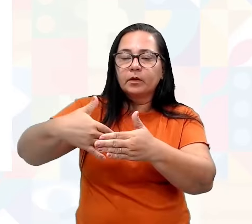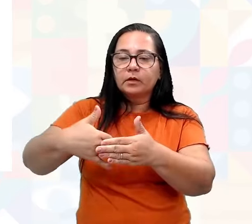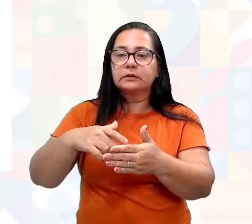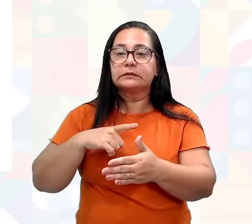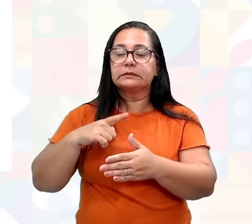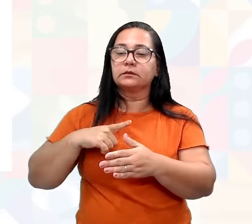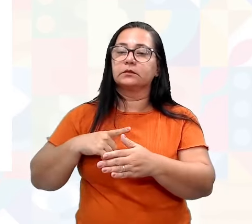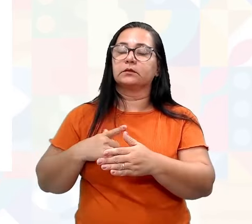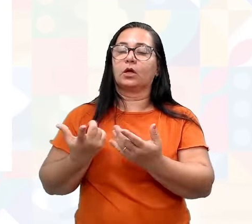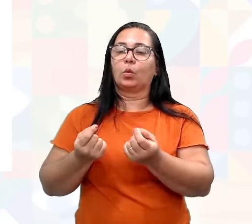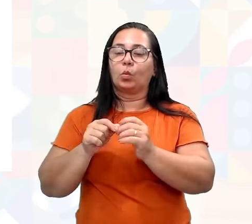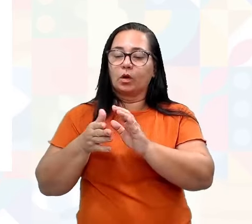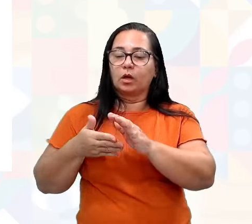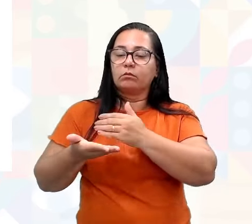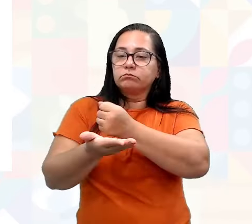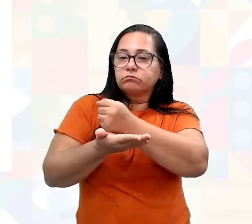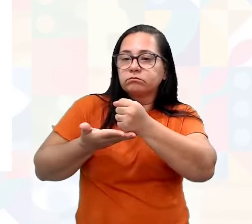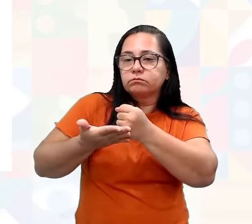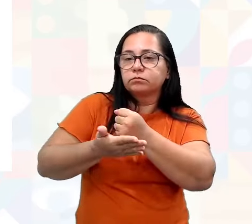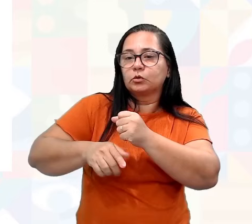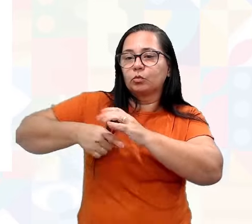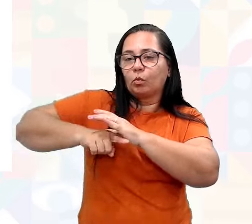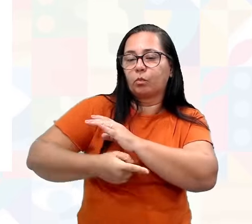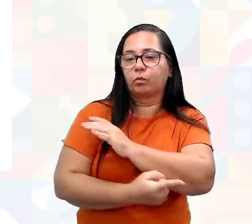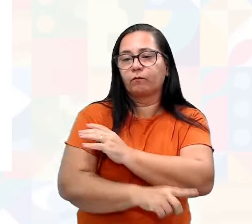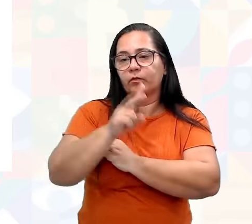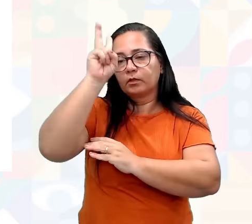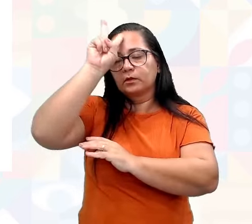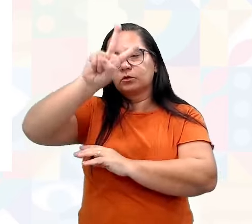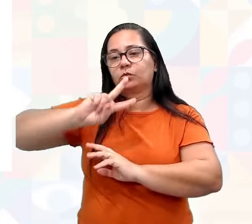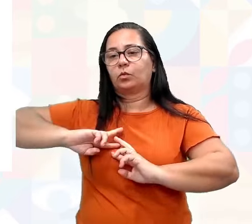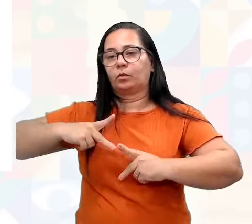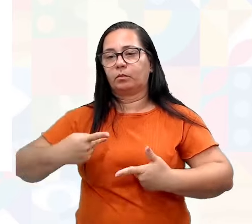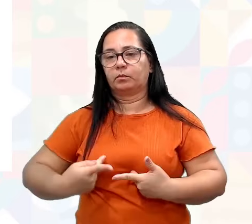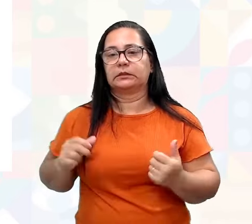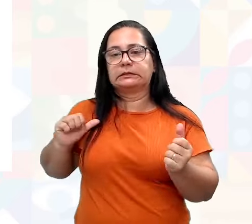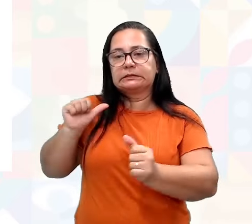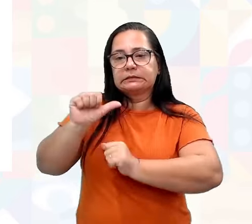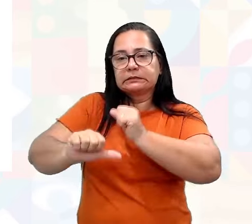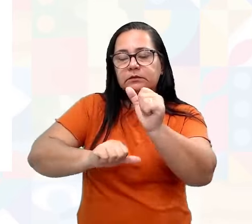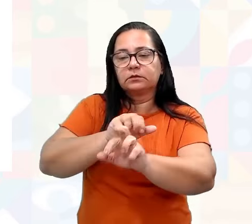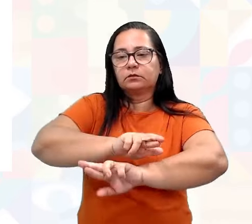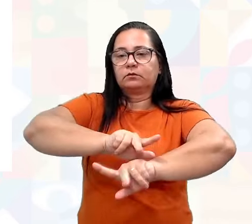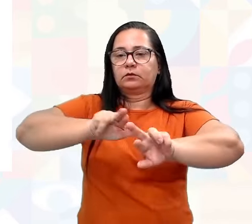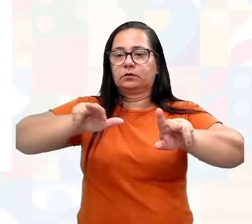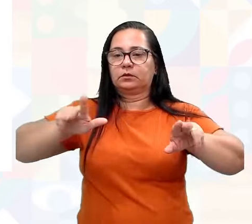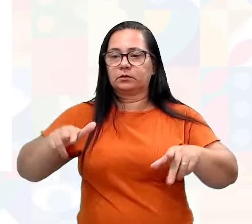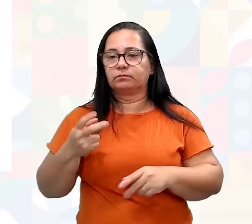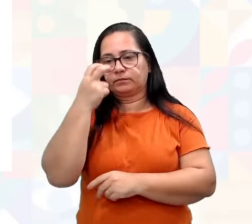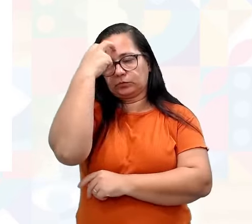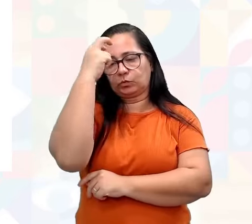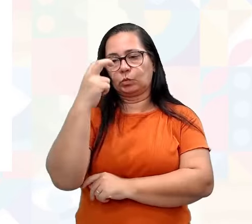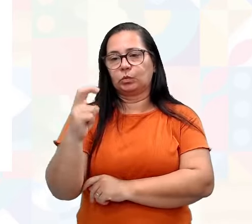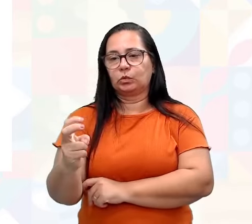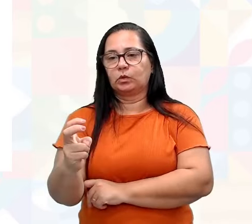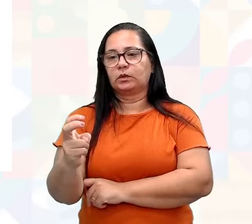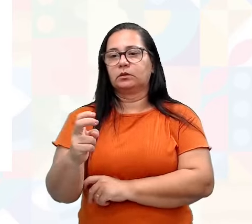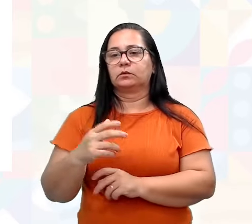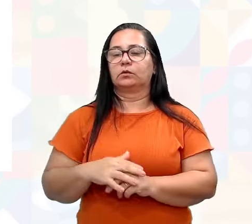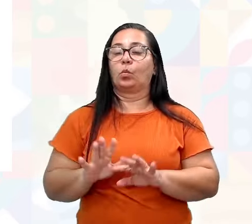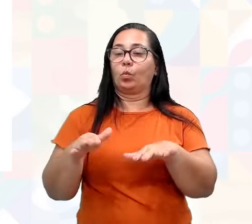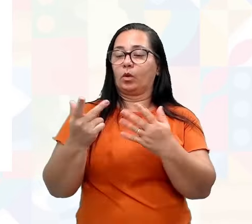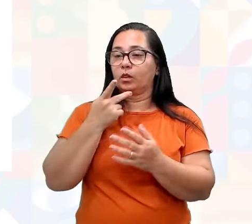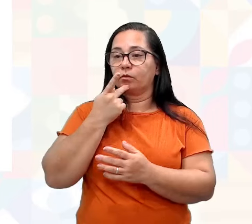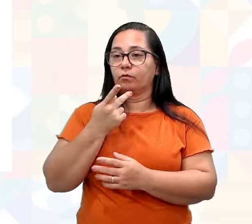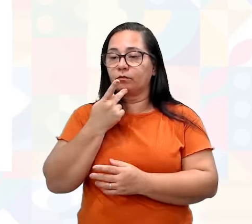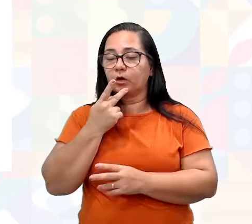têm raízes profundas na história da humanidade e foram moldadas por uma variedade de fatores culturais. Quando